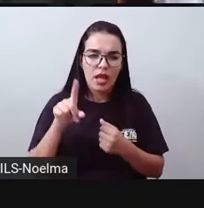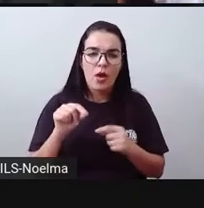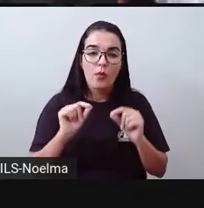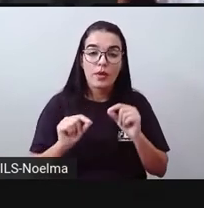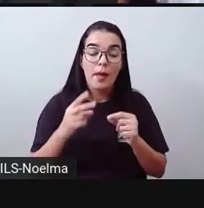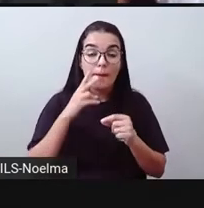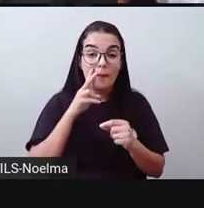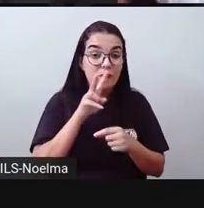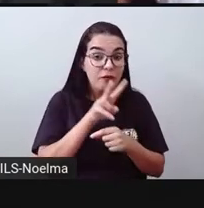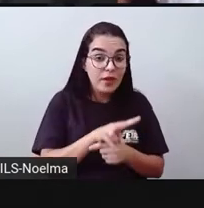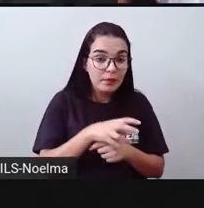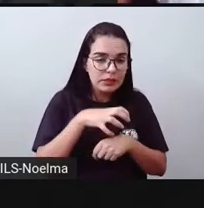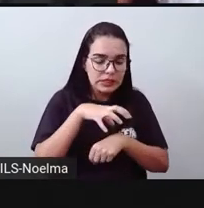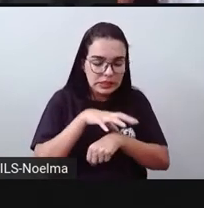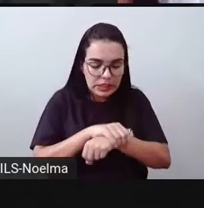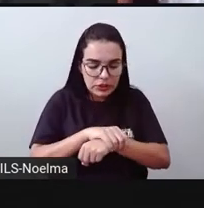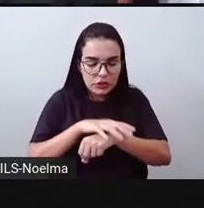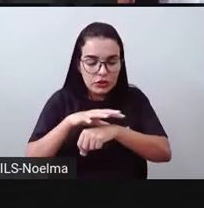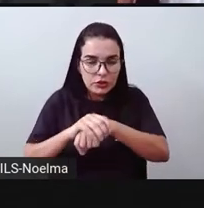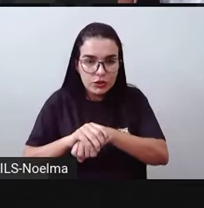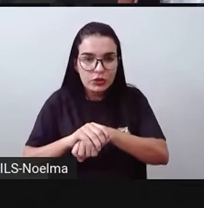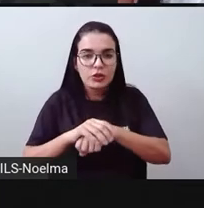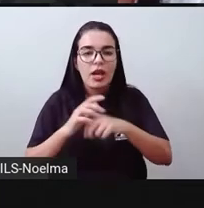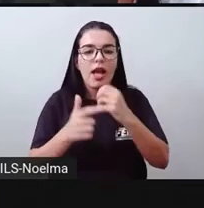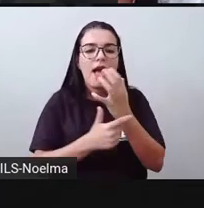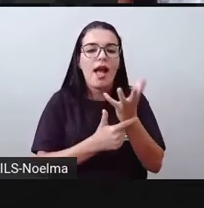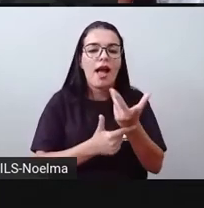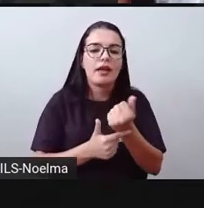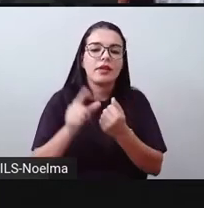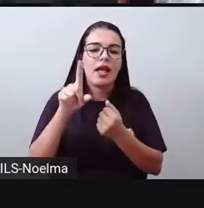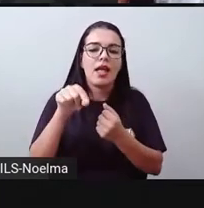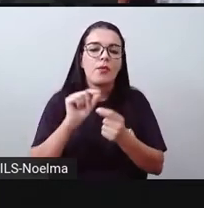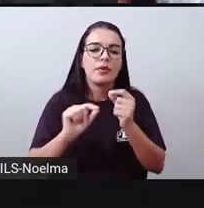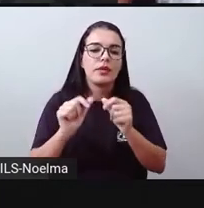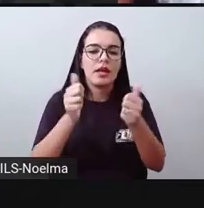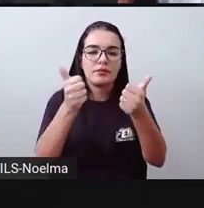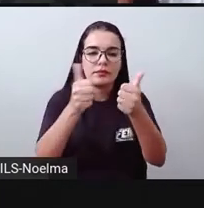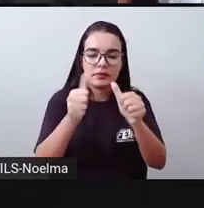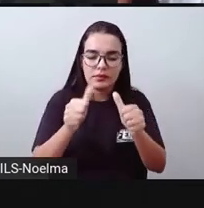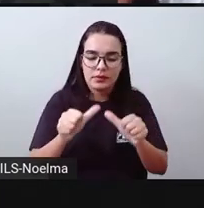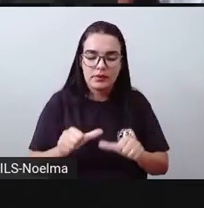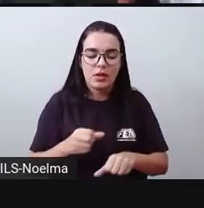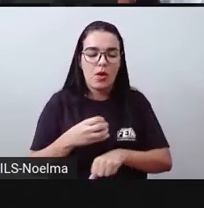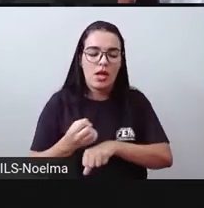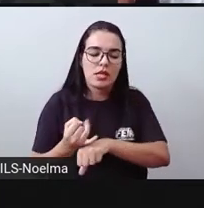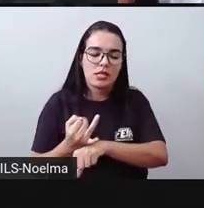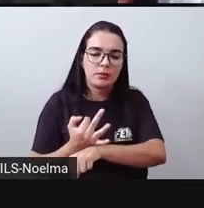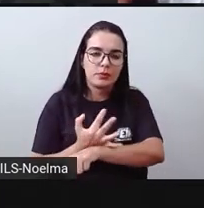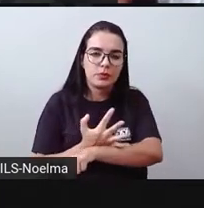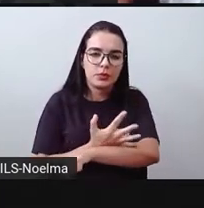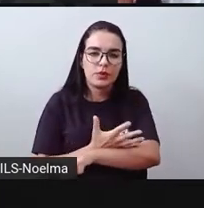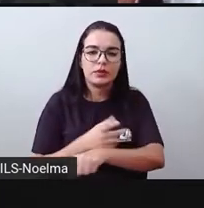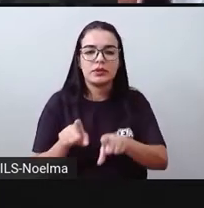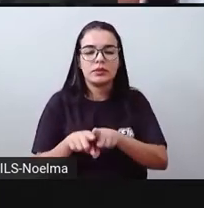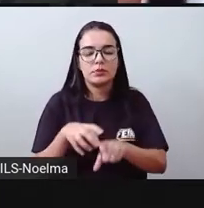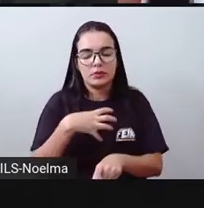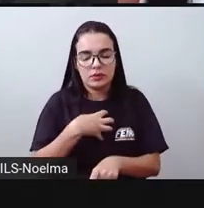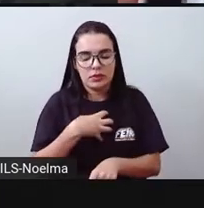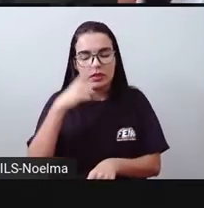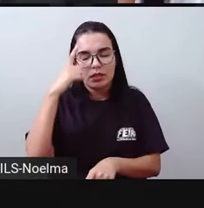onde podemos ver, sentir e tocar a arte. Ele é concebido em meio a assimilações de emoções,